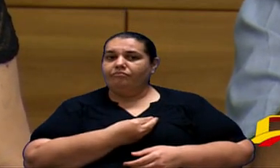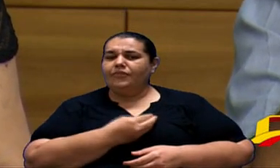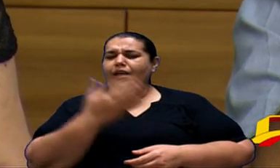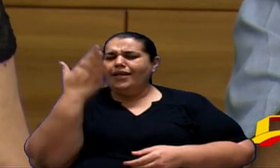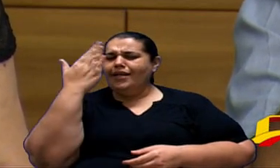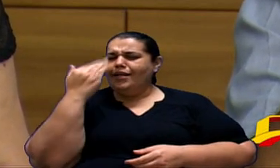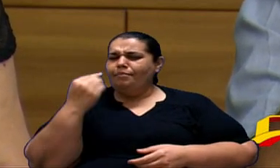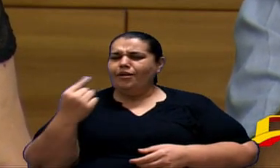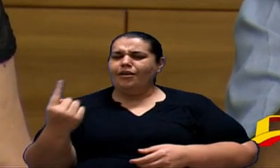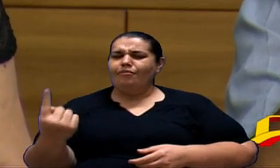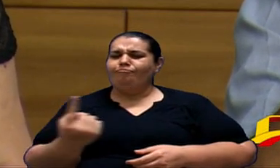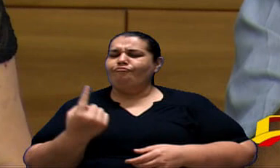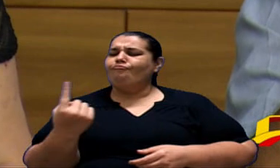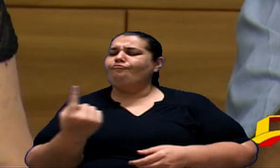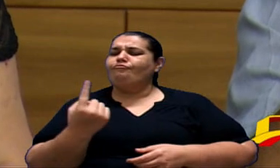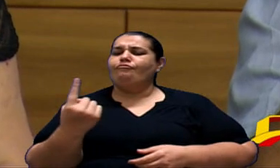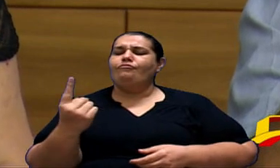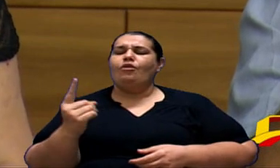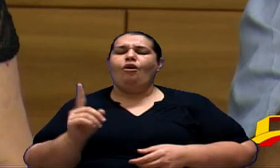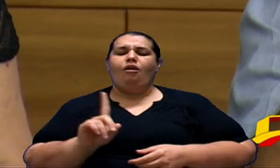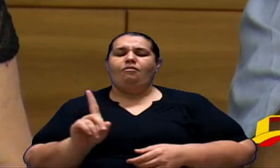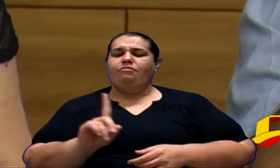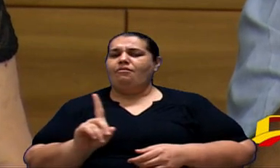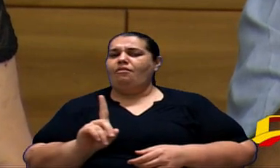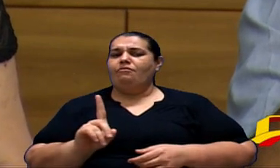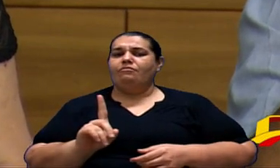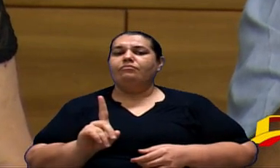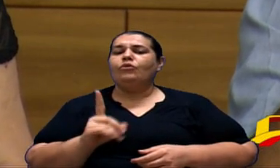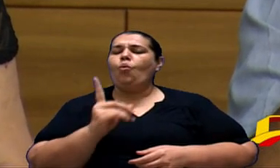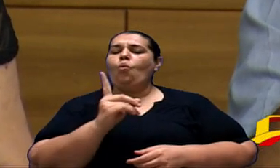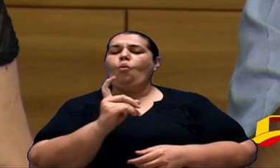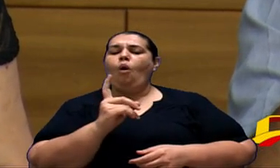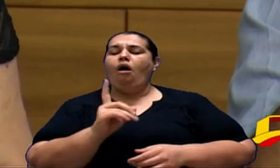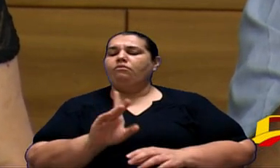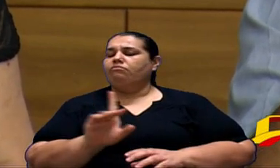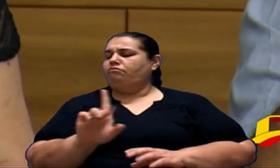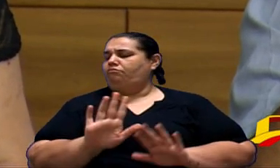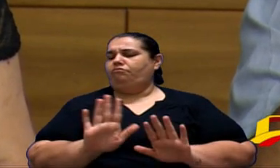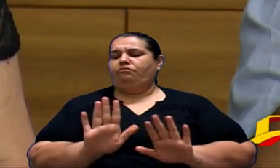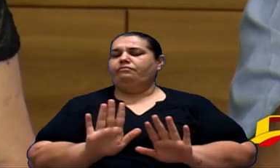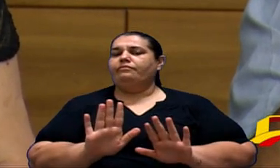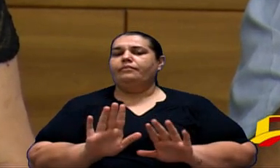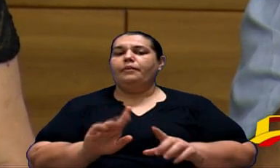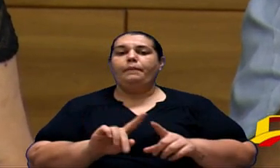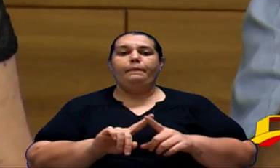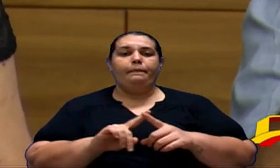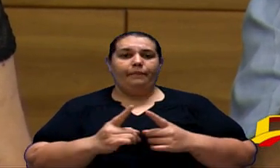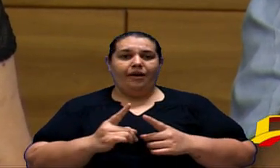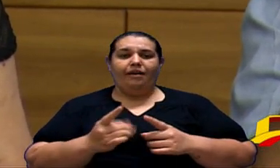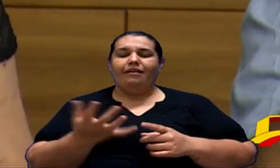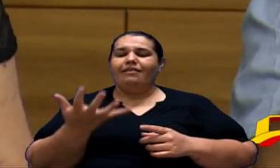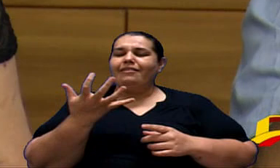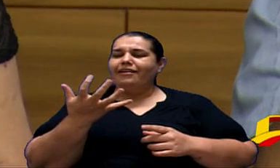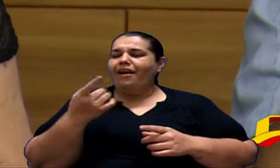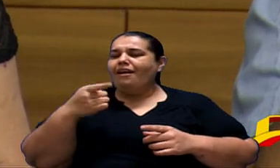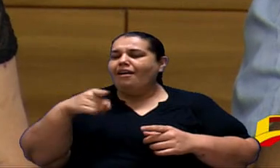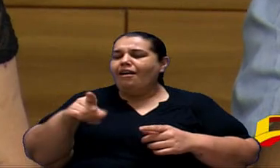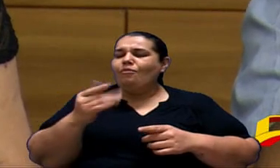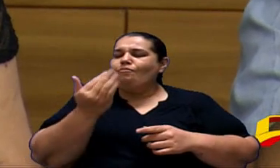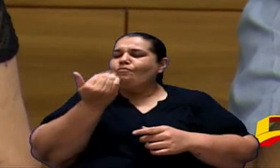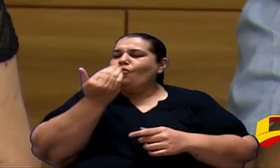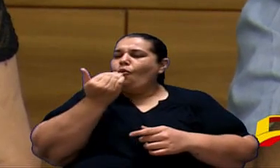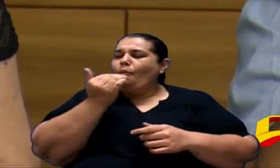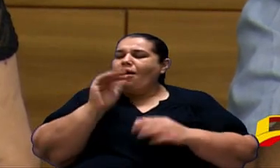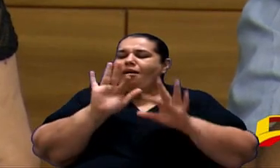não estamos sozinhos não que nem o Robos falou é ele só quer levar o pão para casa só isso